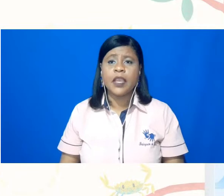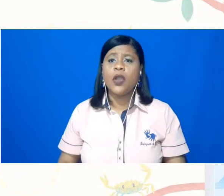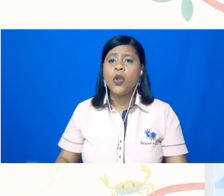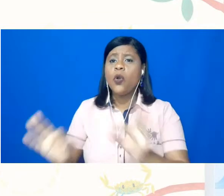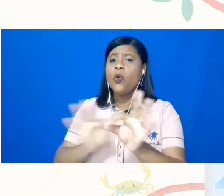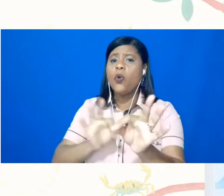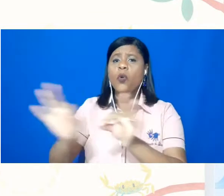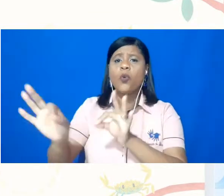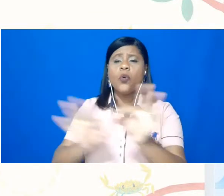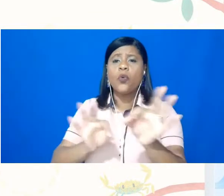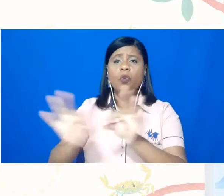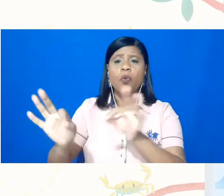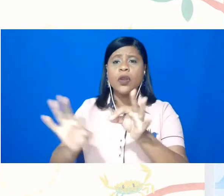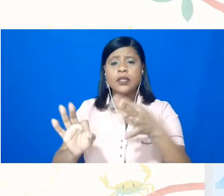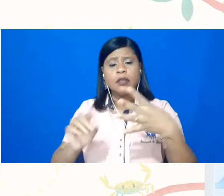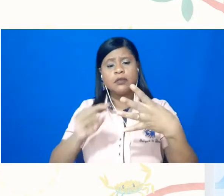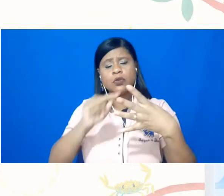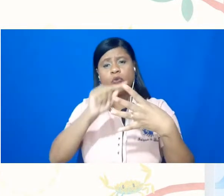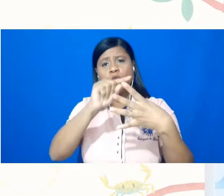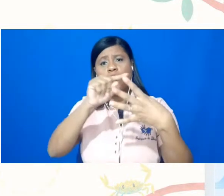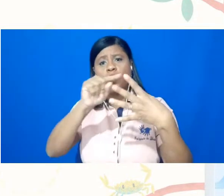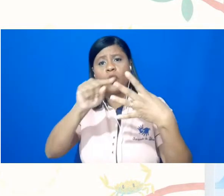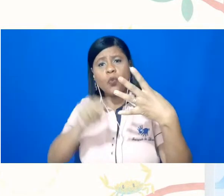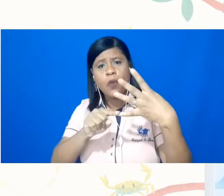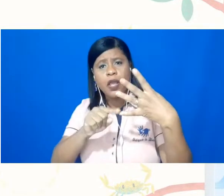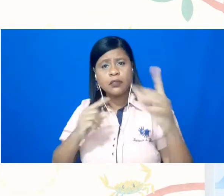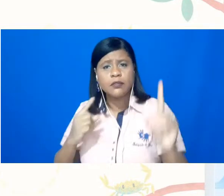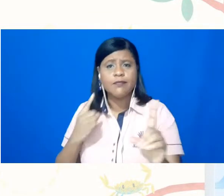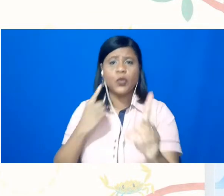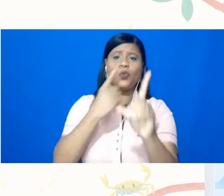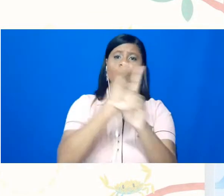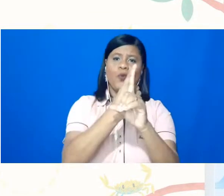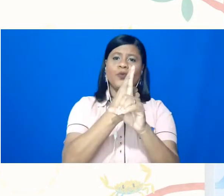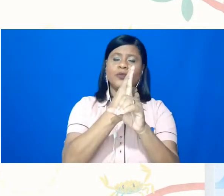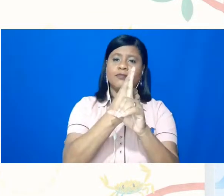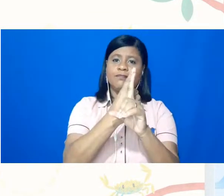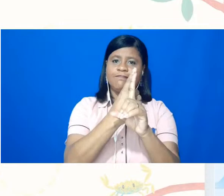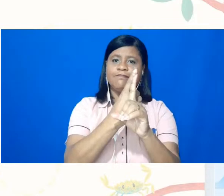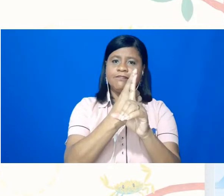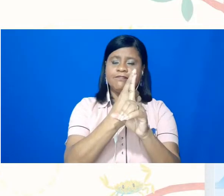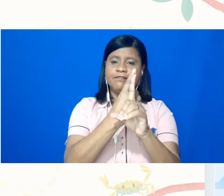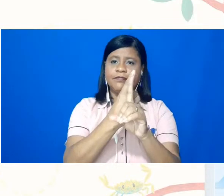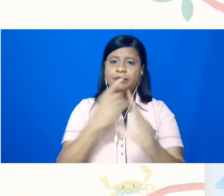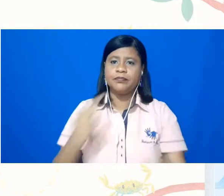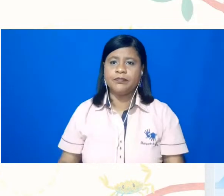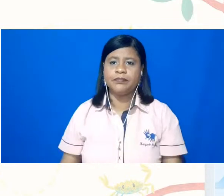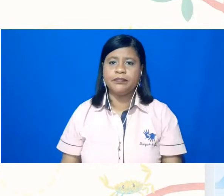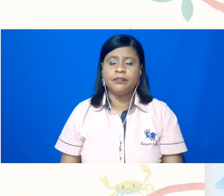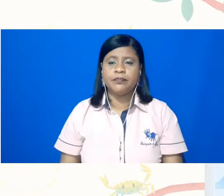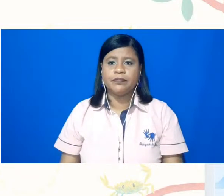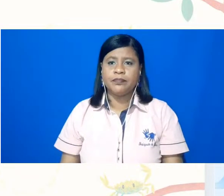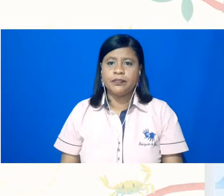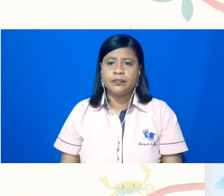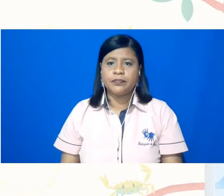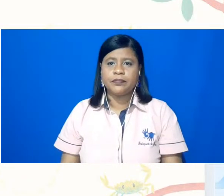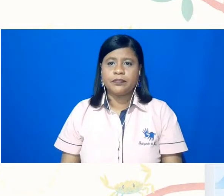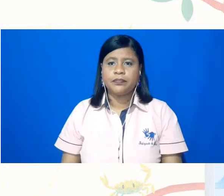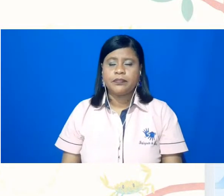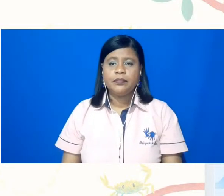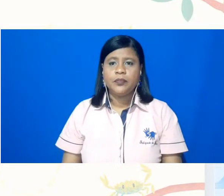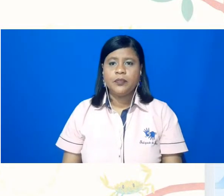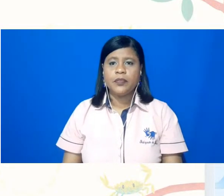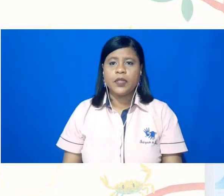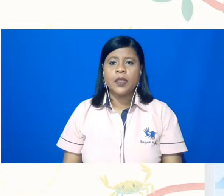quatro grandes encontros, quatro encontros que são orientados aí por